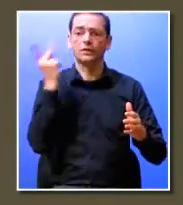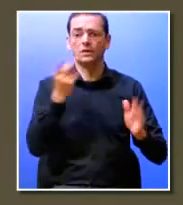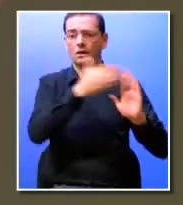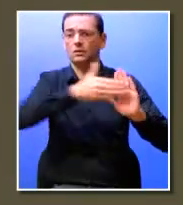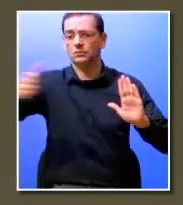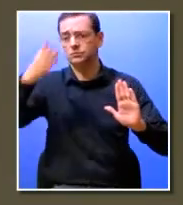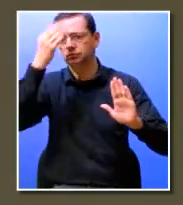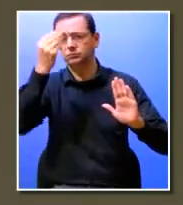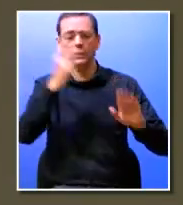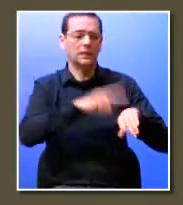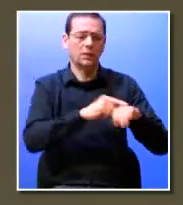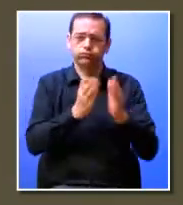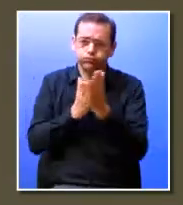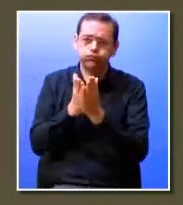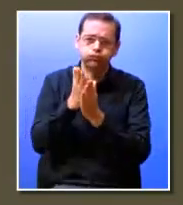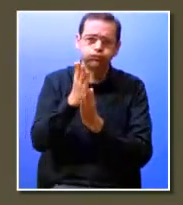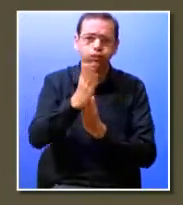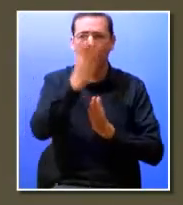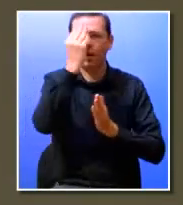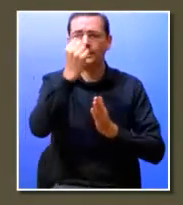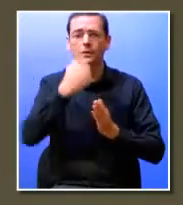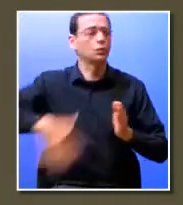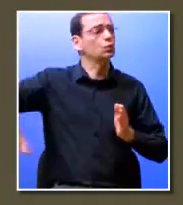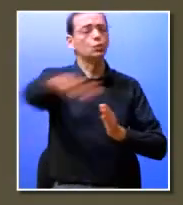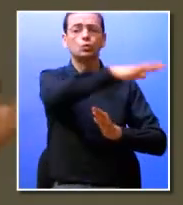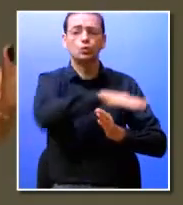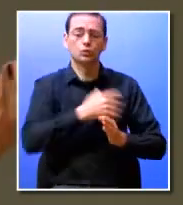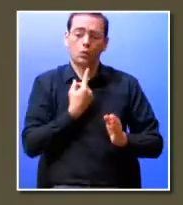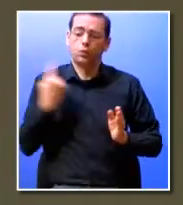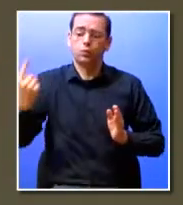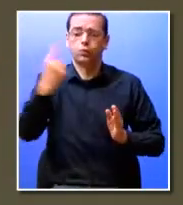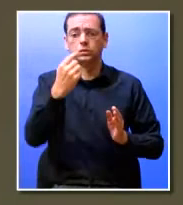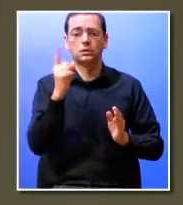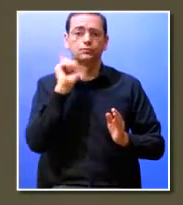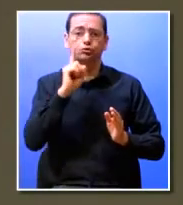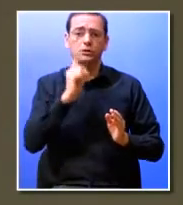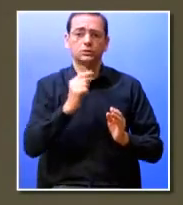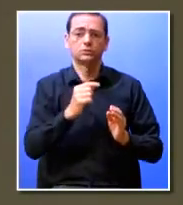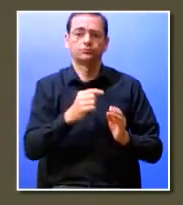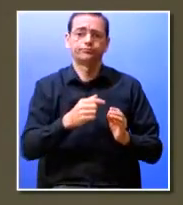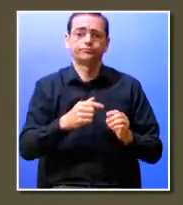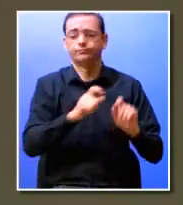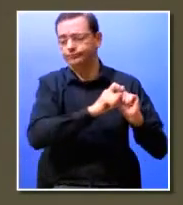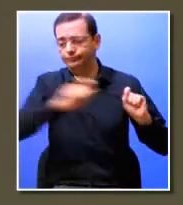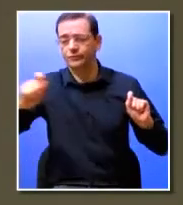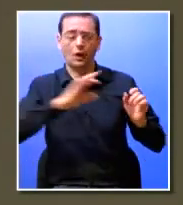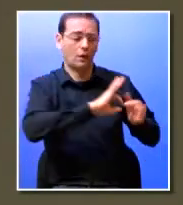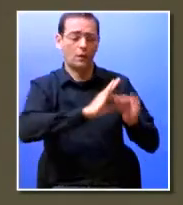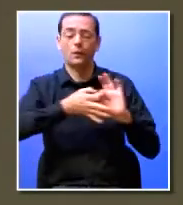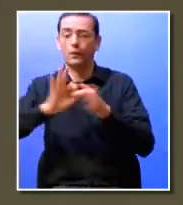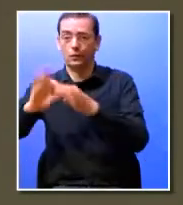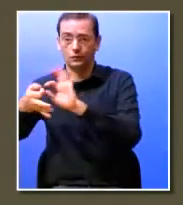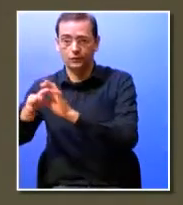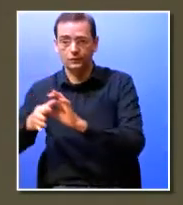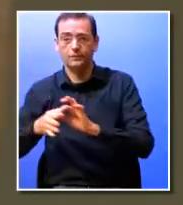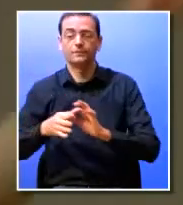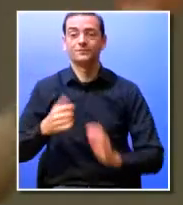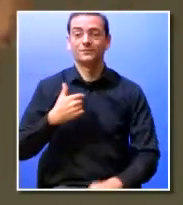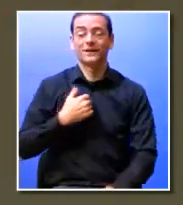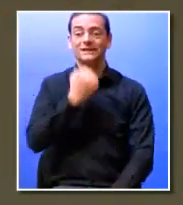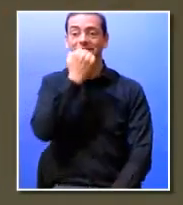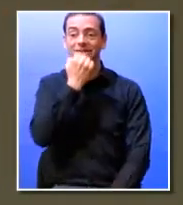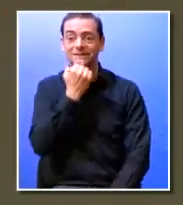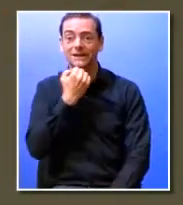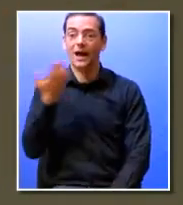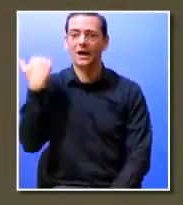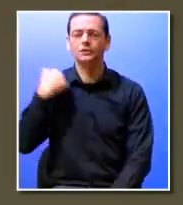isto é algo que é contínuo e tem que ser trabalhado por todos e idealmente numa lógica congruente digamos assim e muito feliz fiquei quando havia as